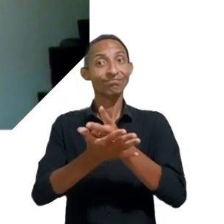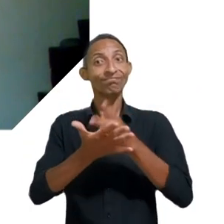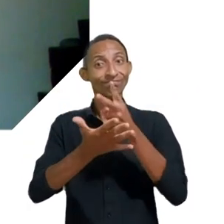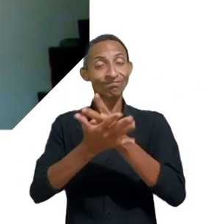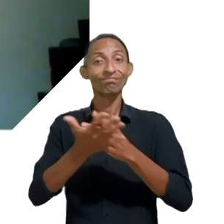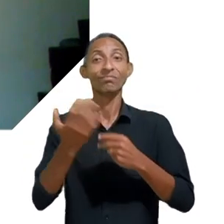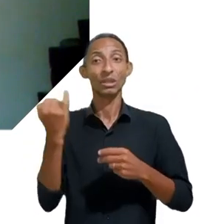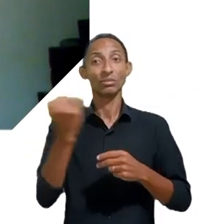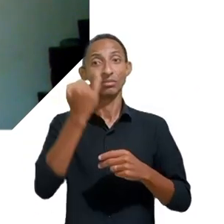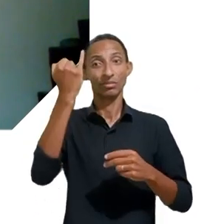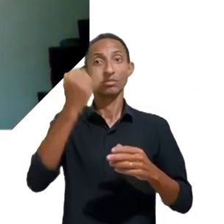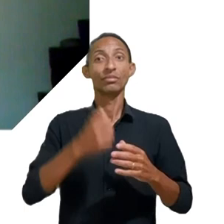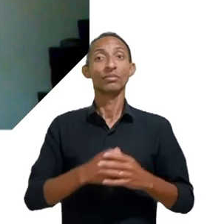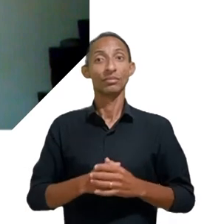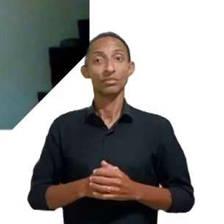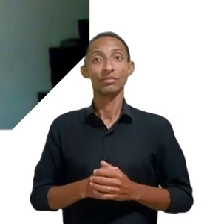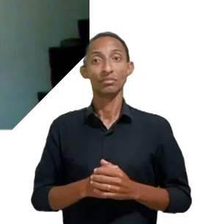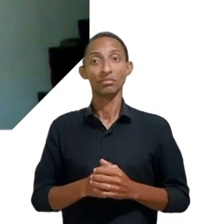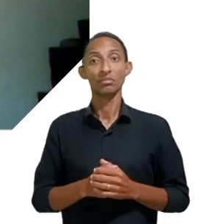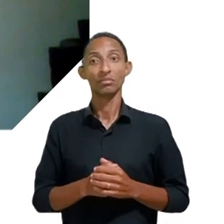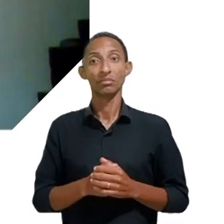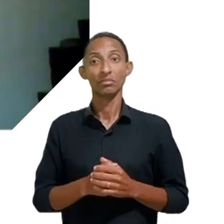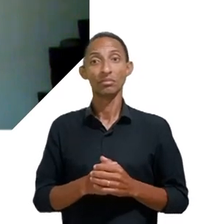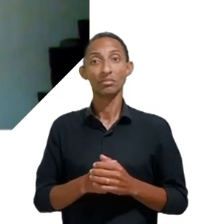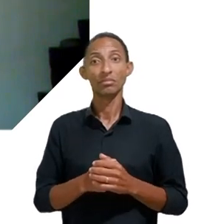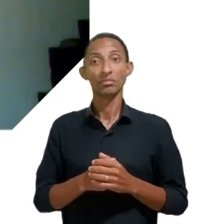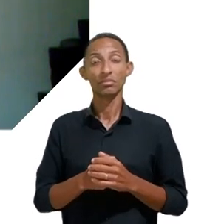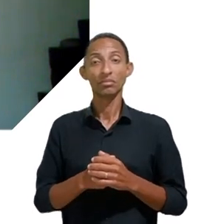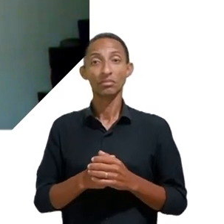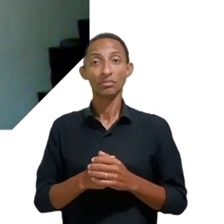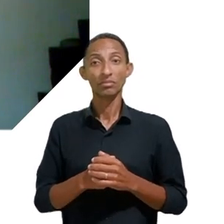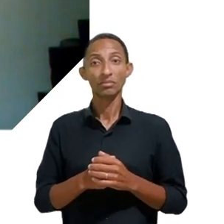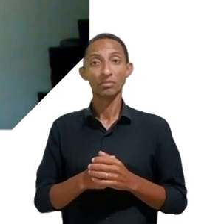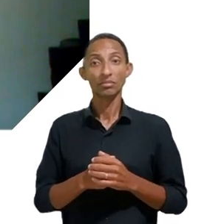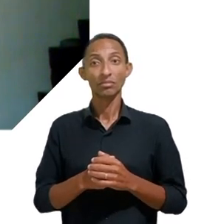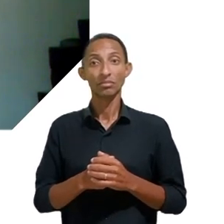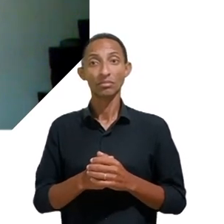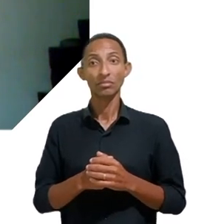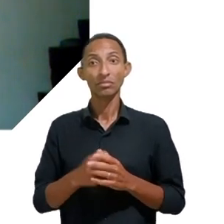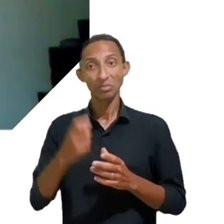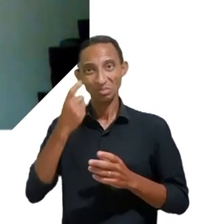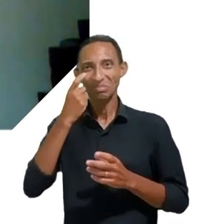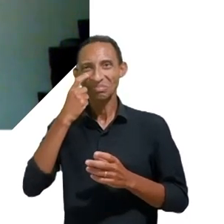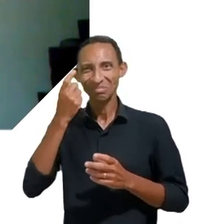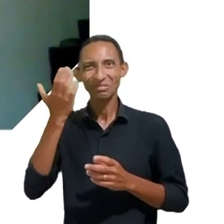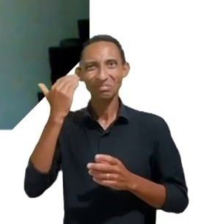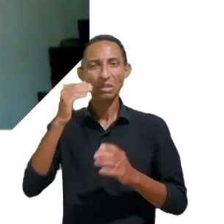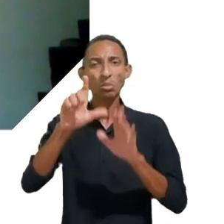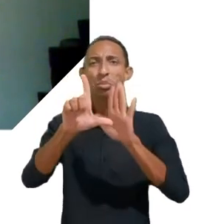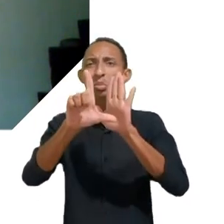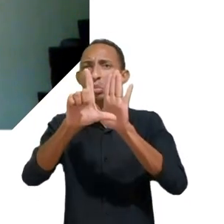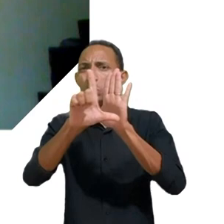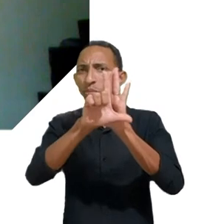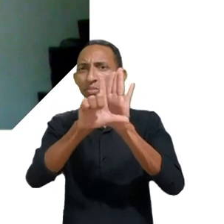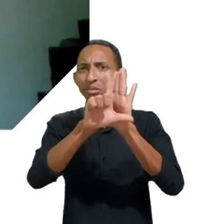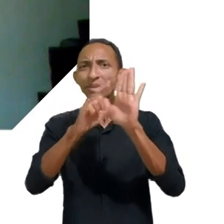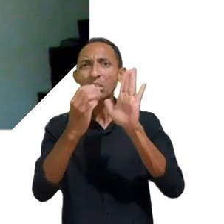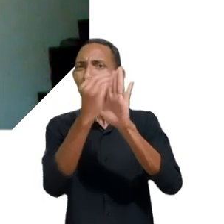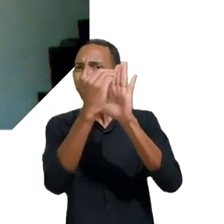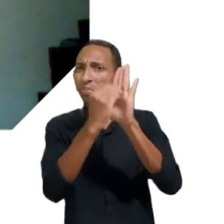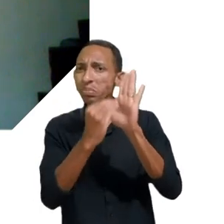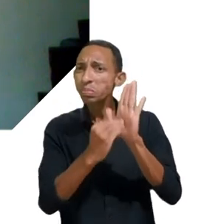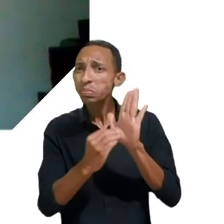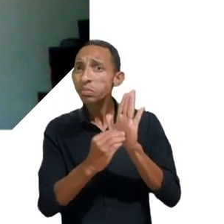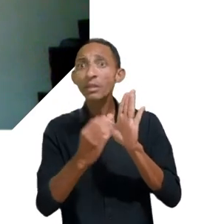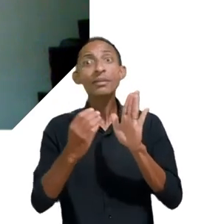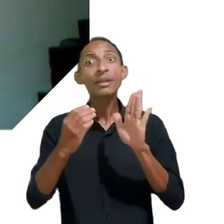luta muito bonita de ser feita no Parlamento na época de discussão da Lei Geral de Proteção de Dados e agora a gente precisa concretizar essa proteção na